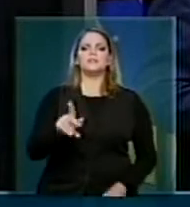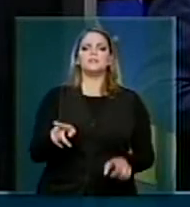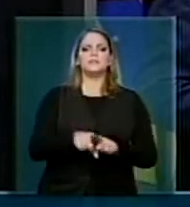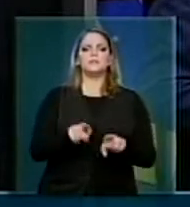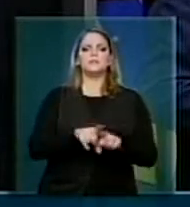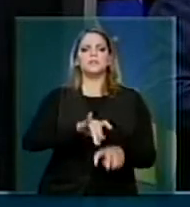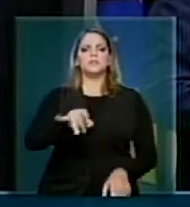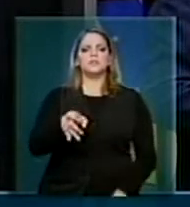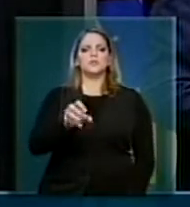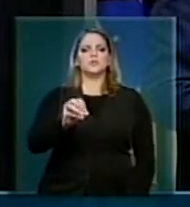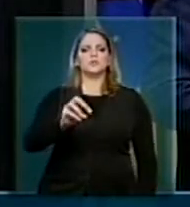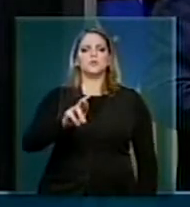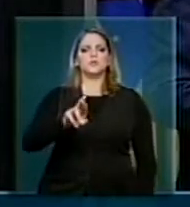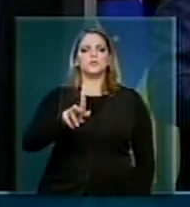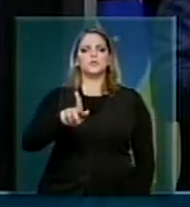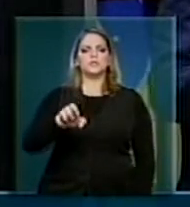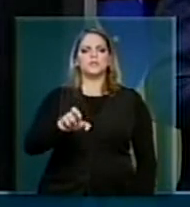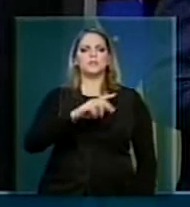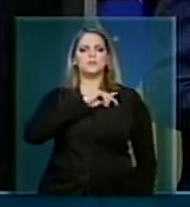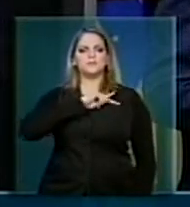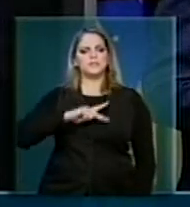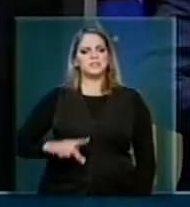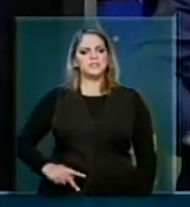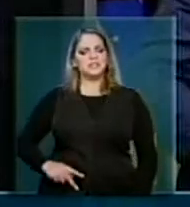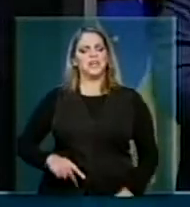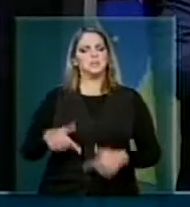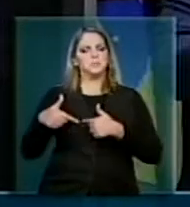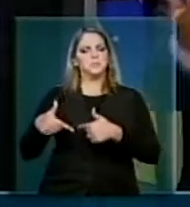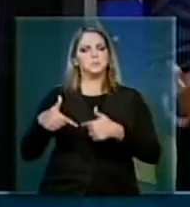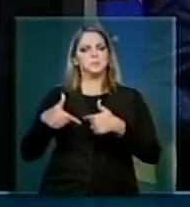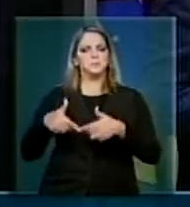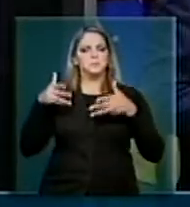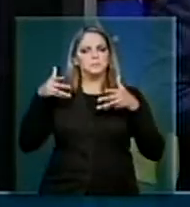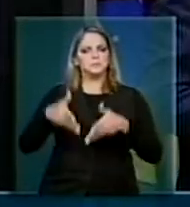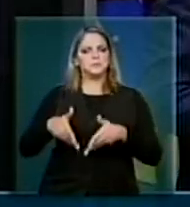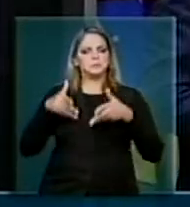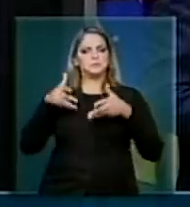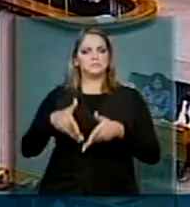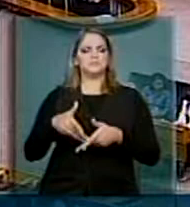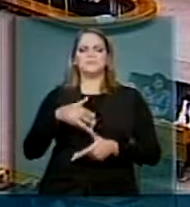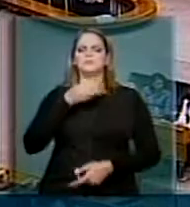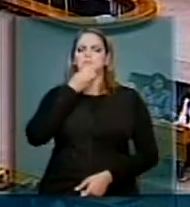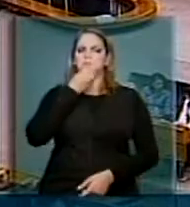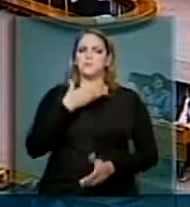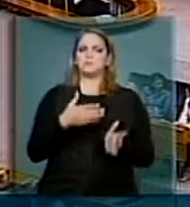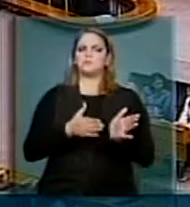tem sido um dos presidentes mais atuantes, você que tem um trânsito muito